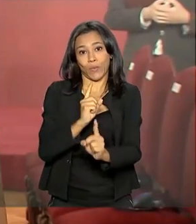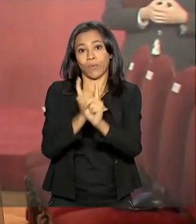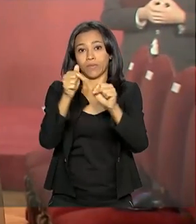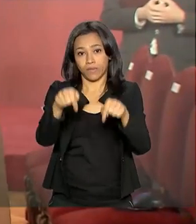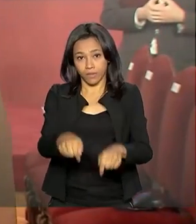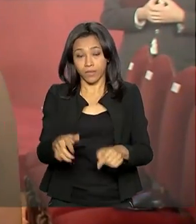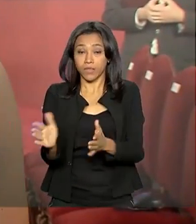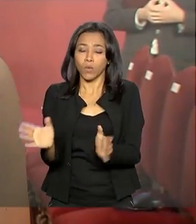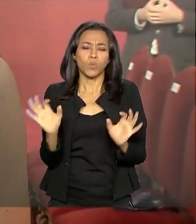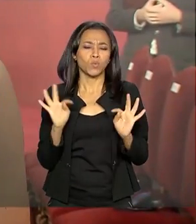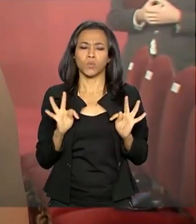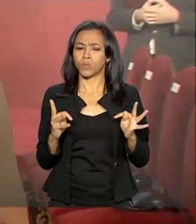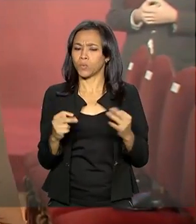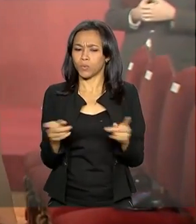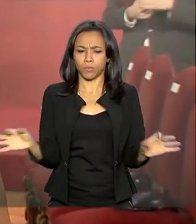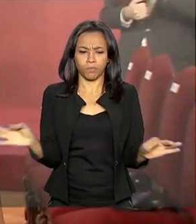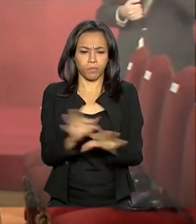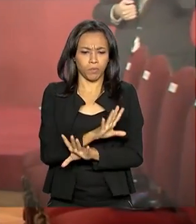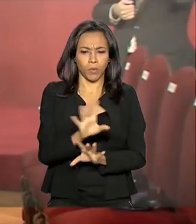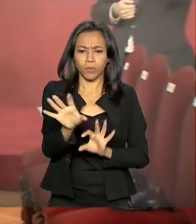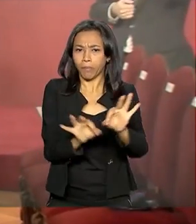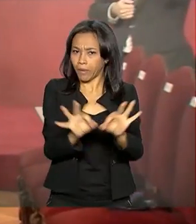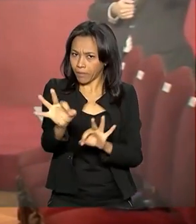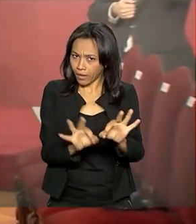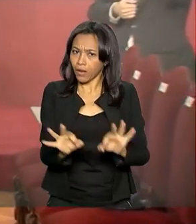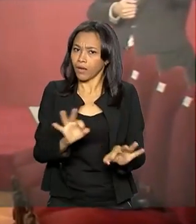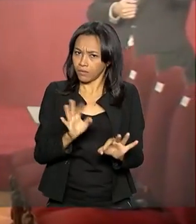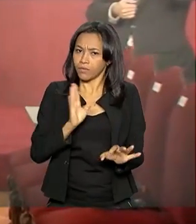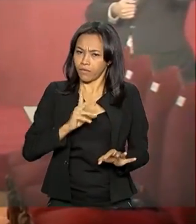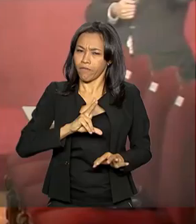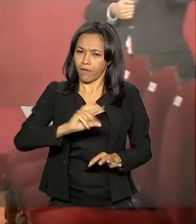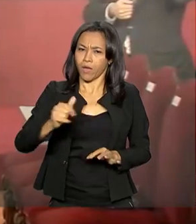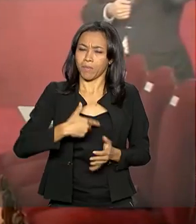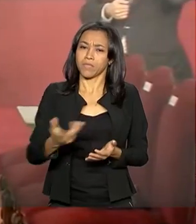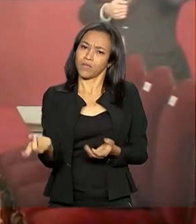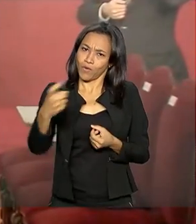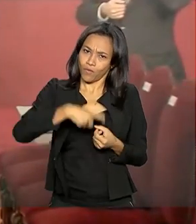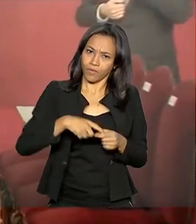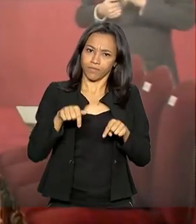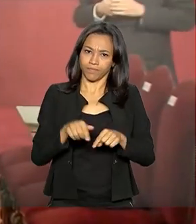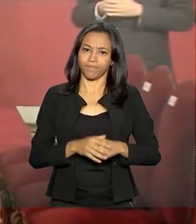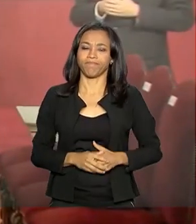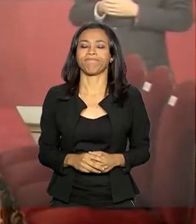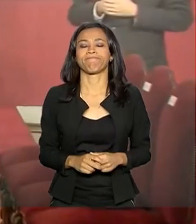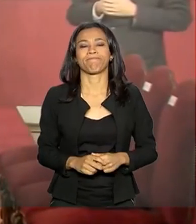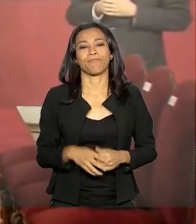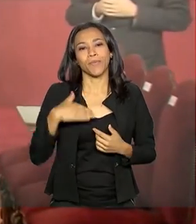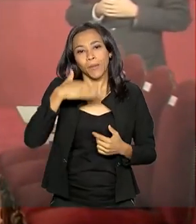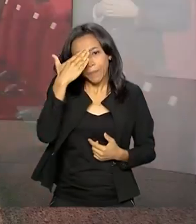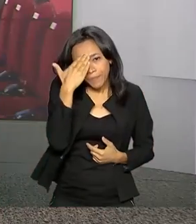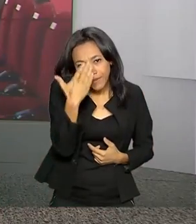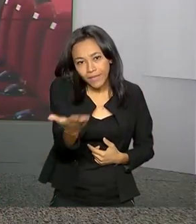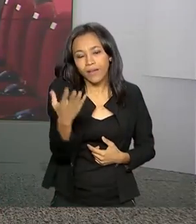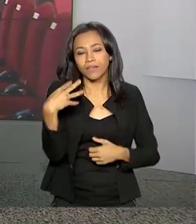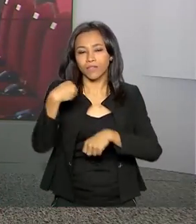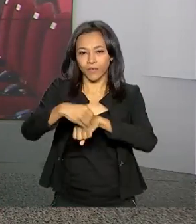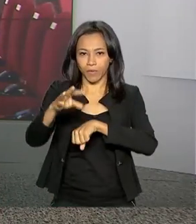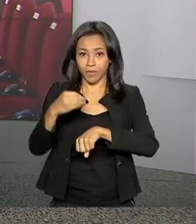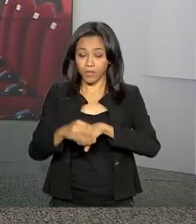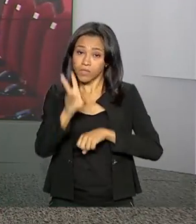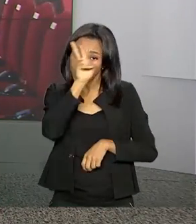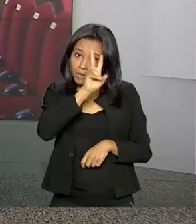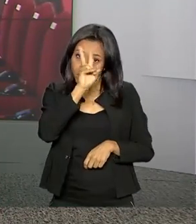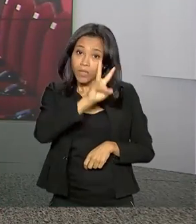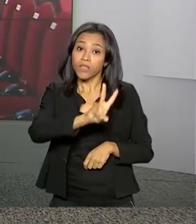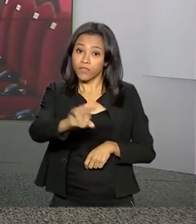Renata, então já está tudo a postos aqui, deve começar em breve, eu volto com vocês aí em Brasília. Obrigada, Daniela, pelas suas informações e lembrando